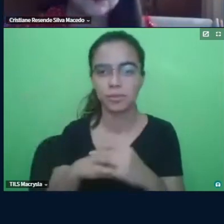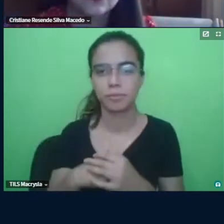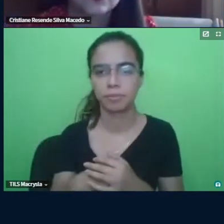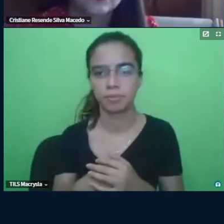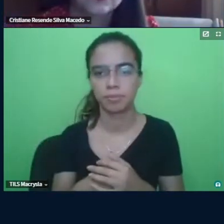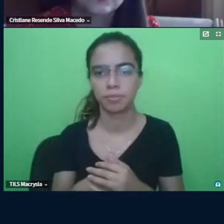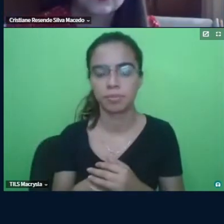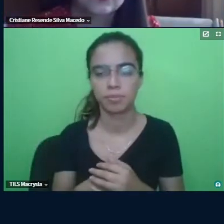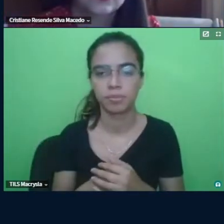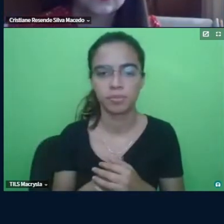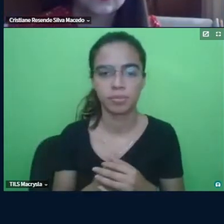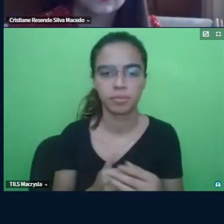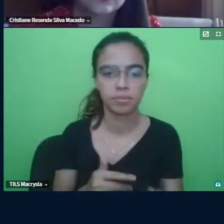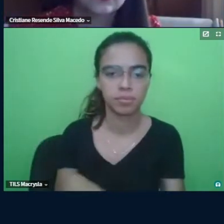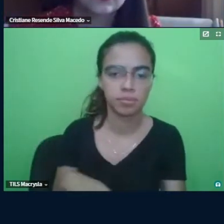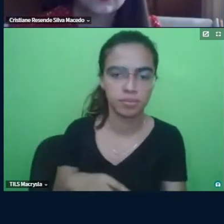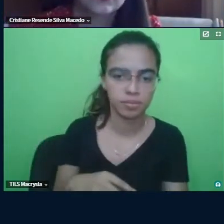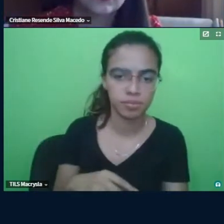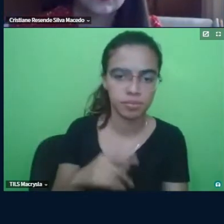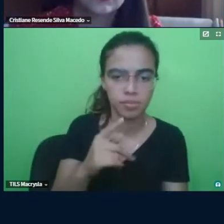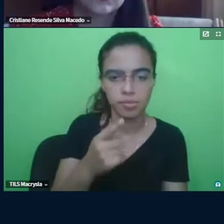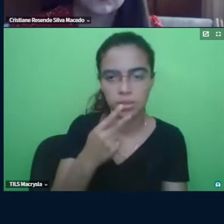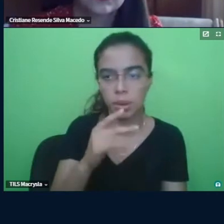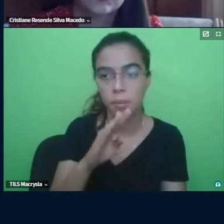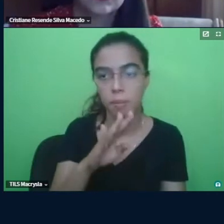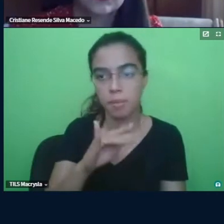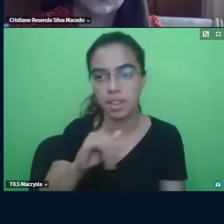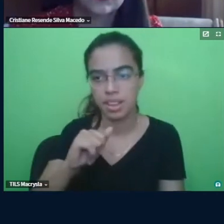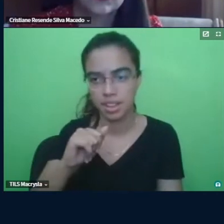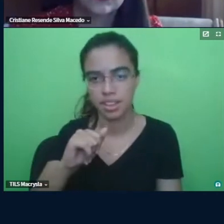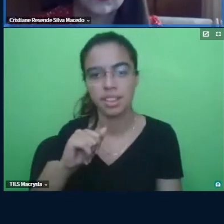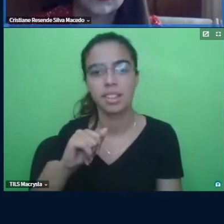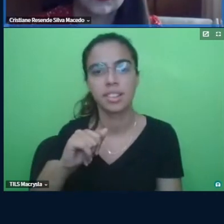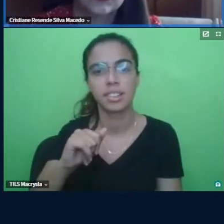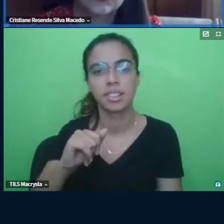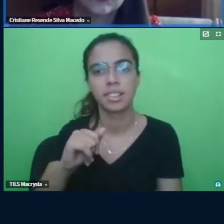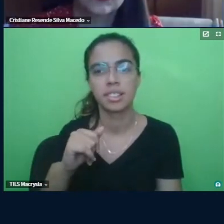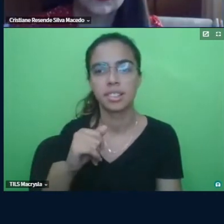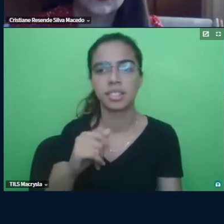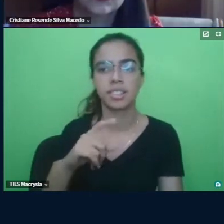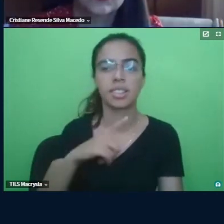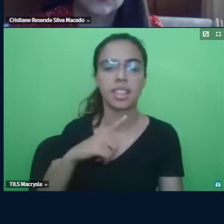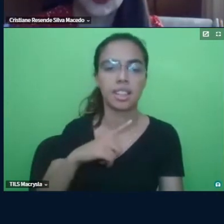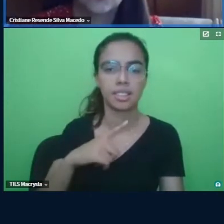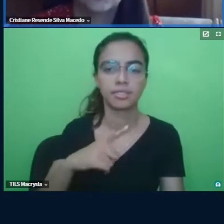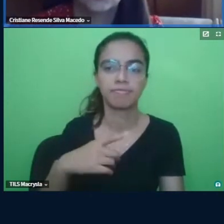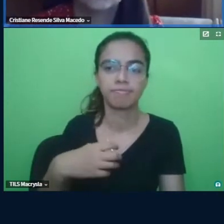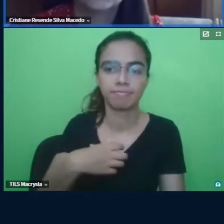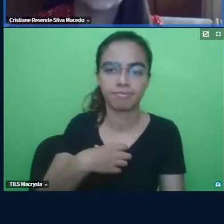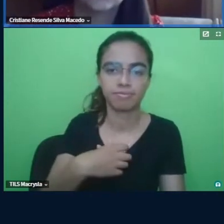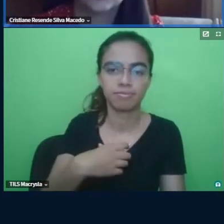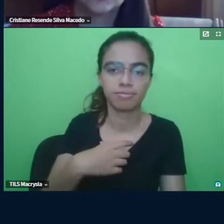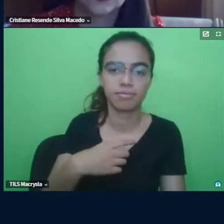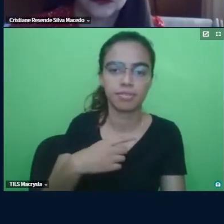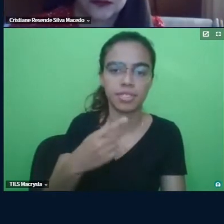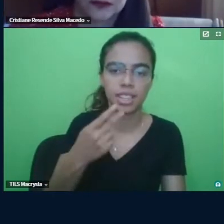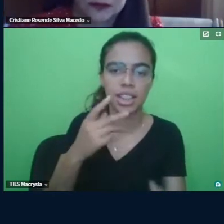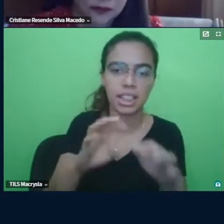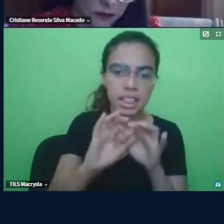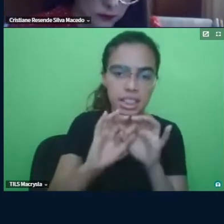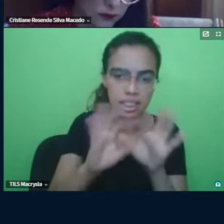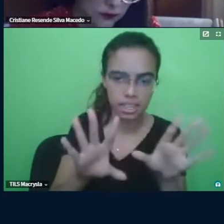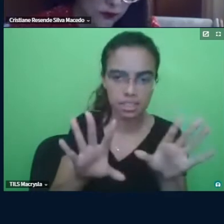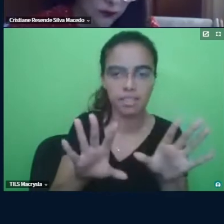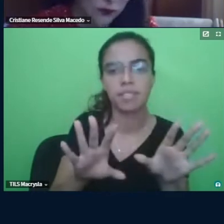para Bia é um termo de assentimento livre e esclarecido Idel vou só talvez fazer um